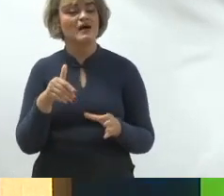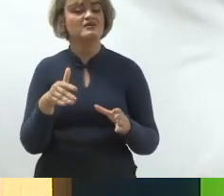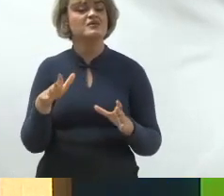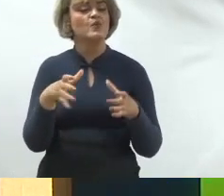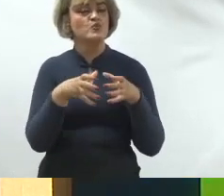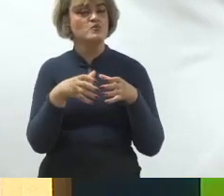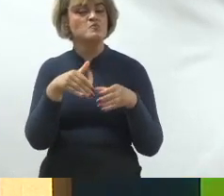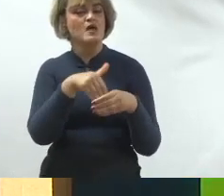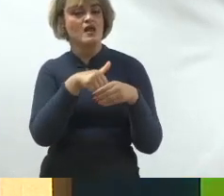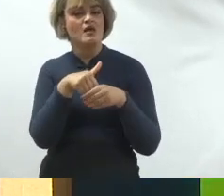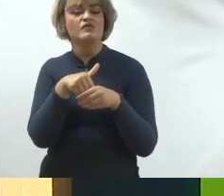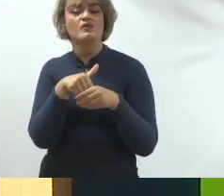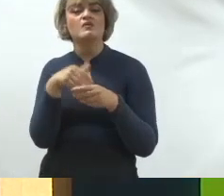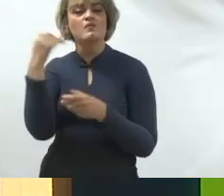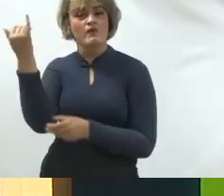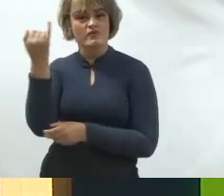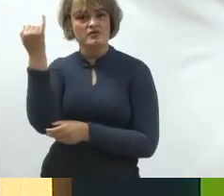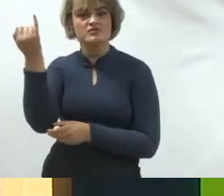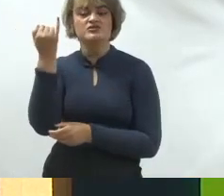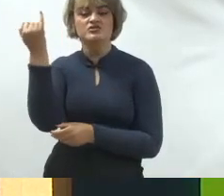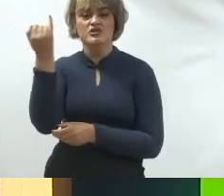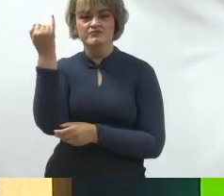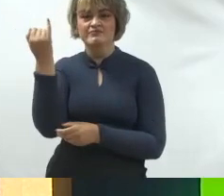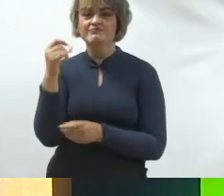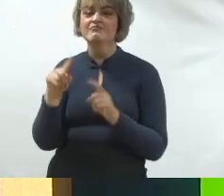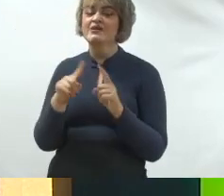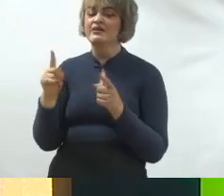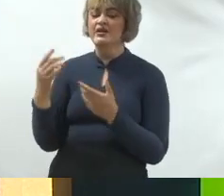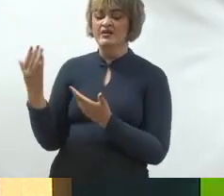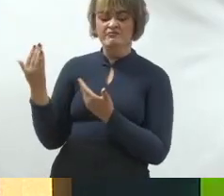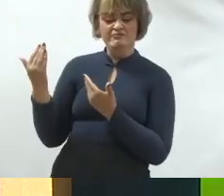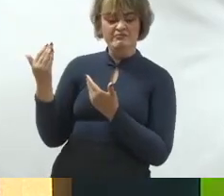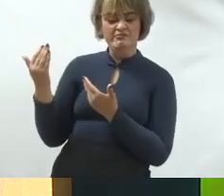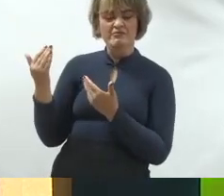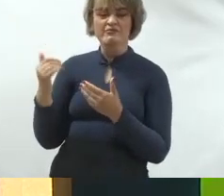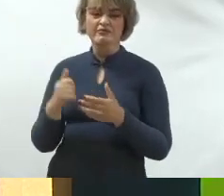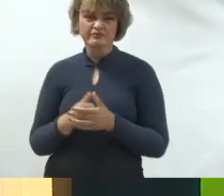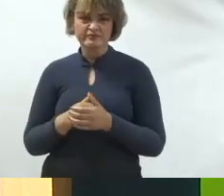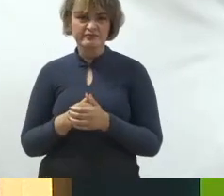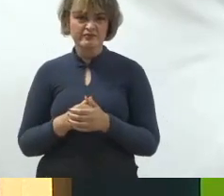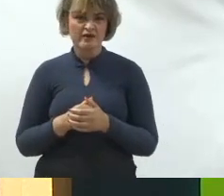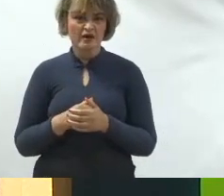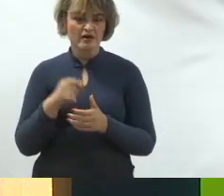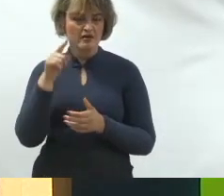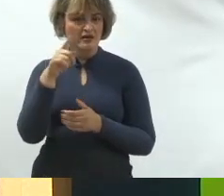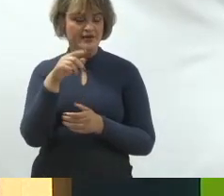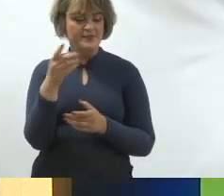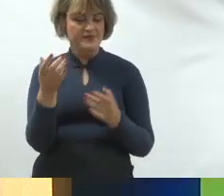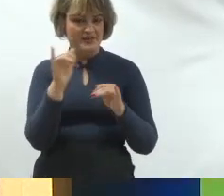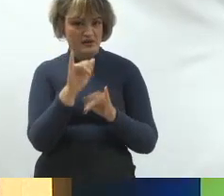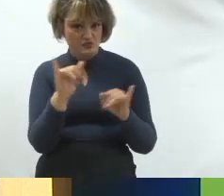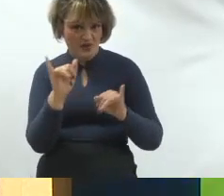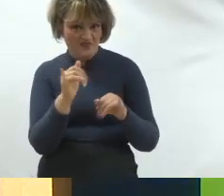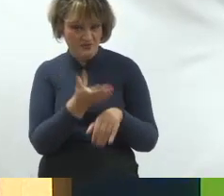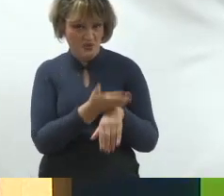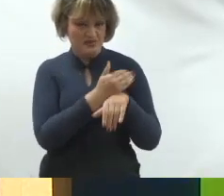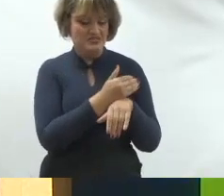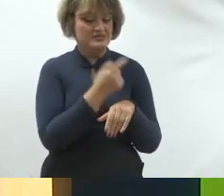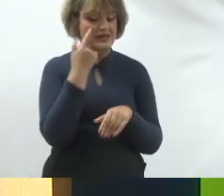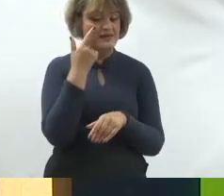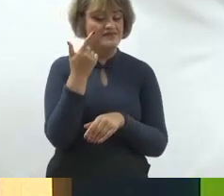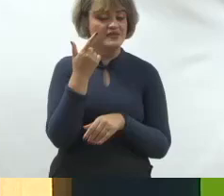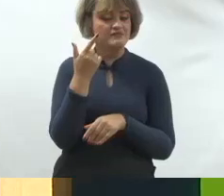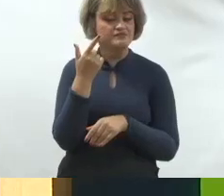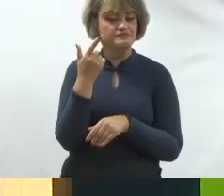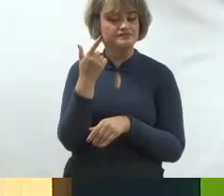bastante importante porém desconfiado eu acho que se você tem que colocar já na sua pré-campanha lembre-se você precisa ter um eleitorado